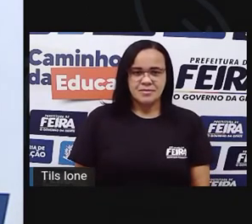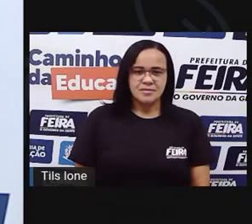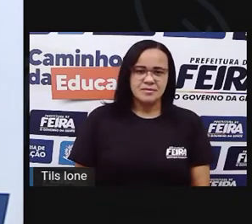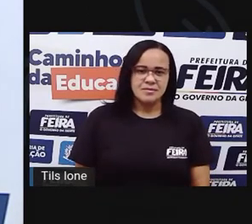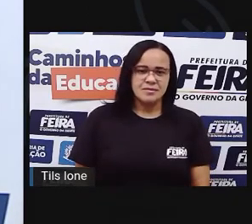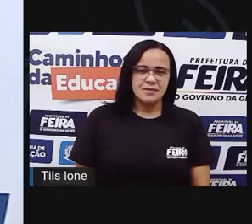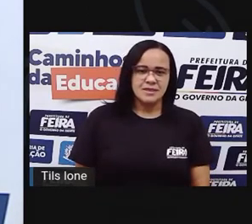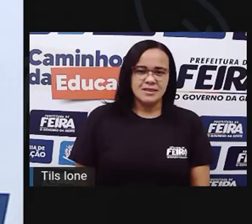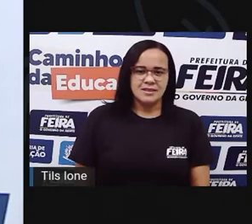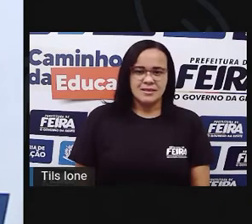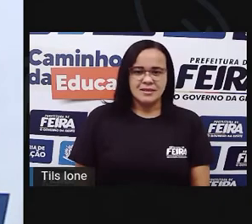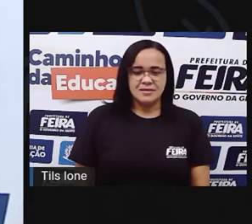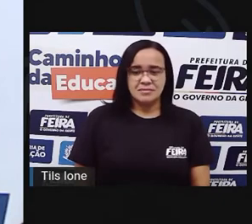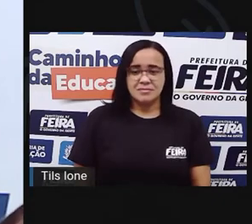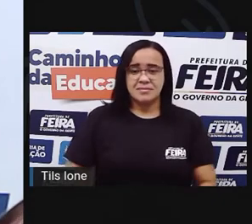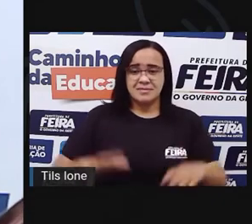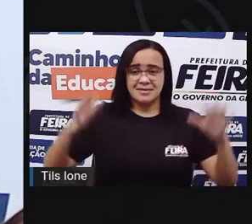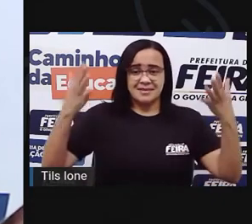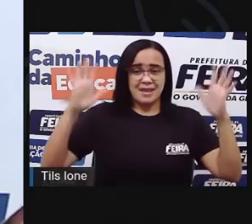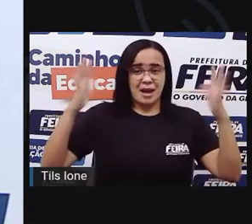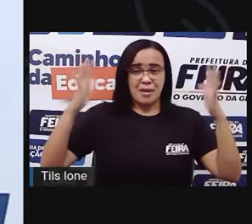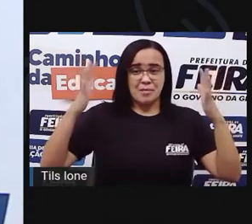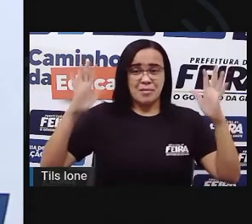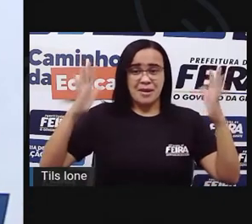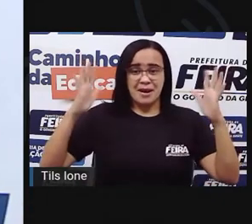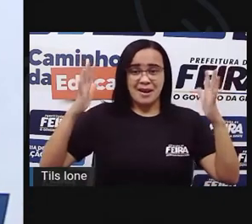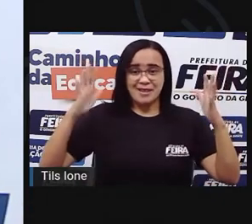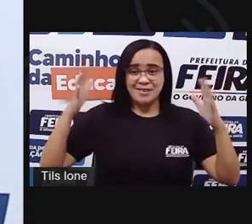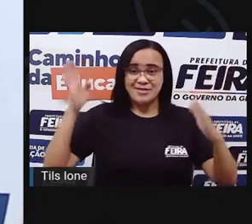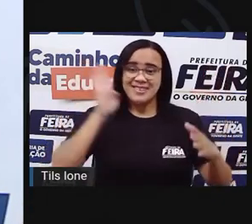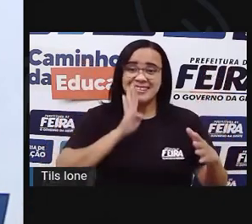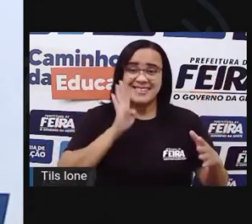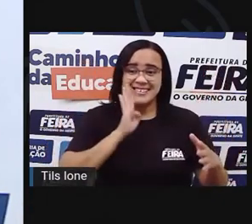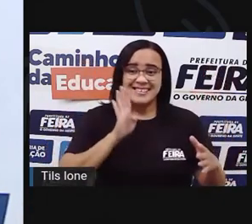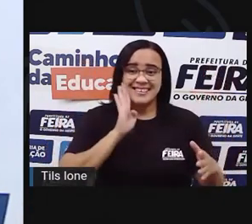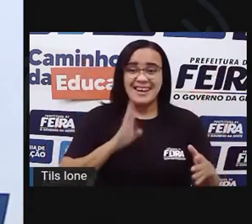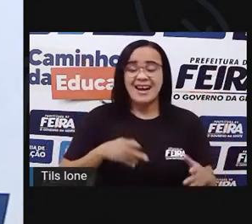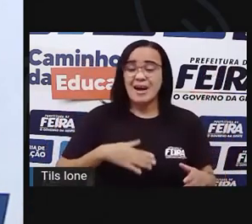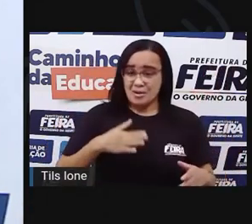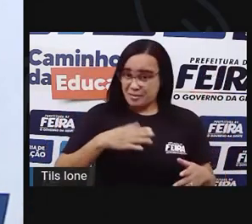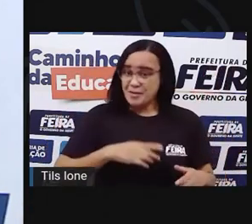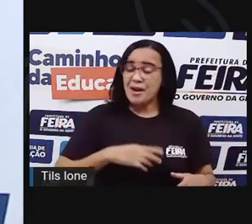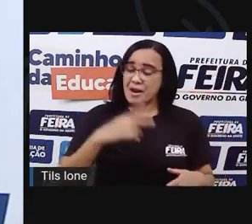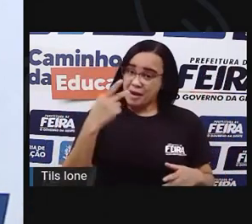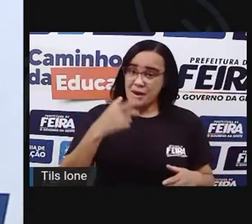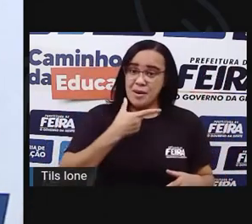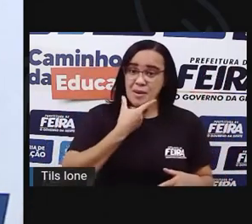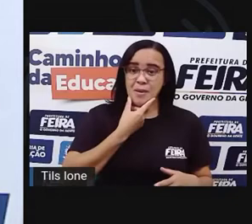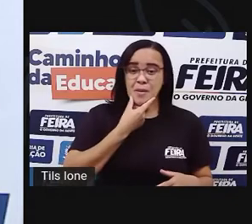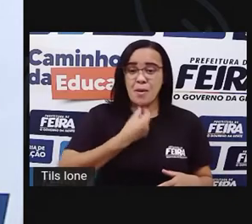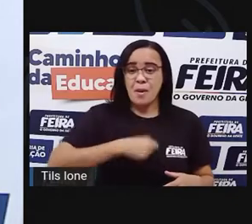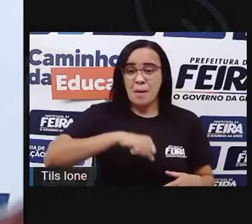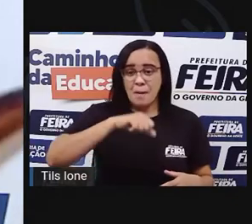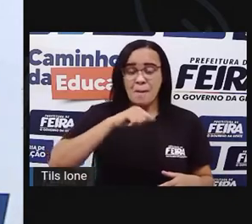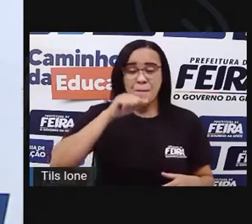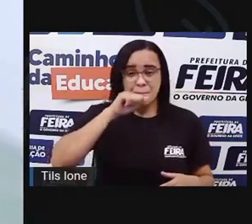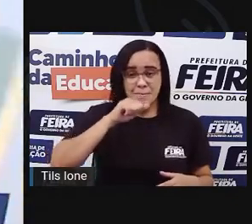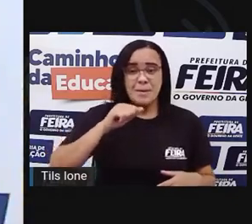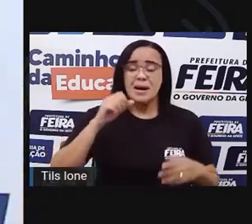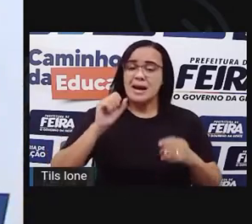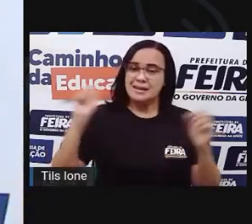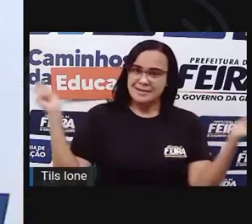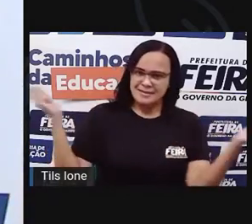Sem as mãos, que aventura! Meu pai é muito corajoso e ele consegue andar bem rápido.